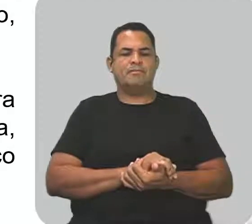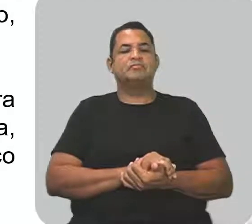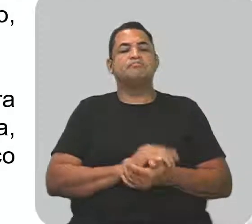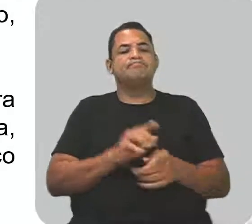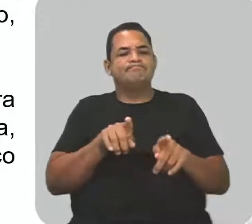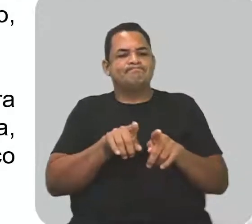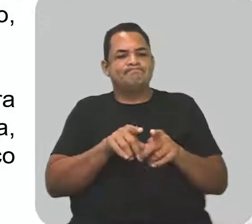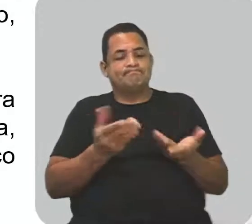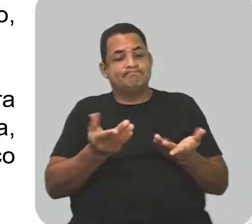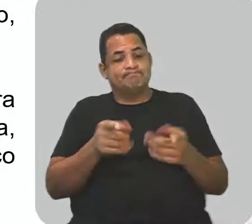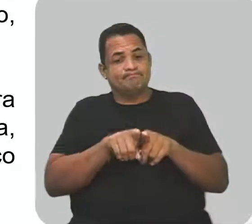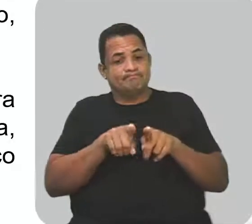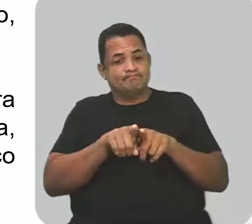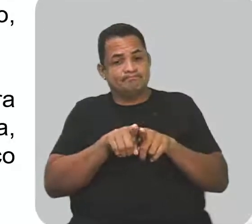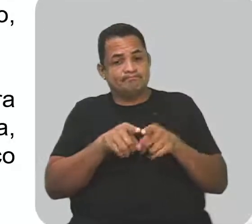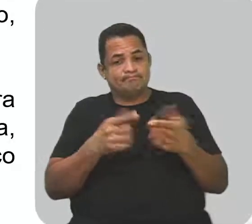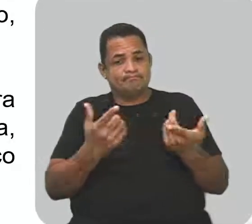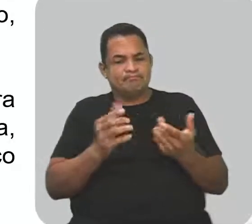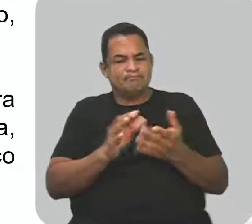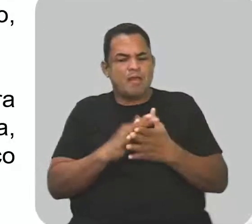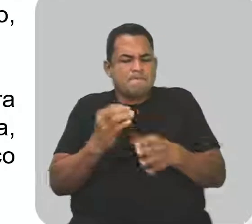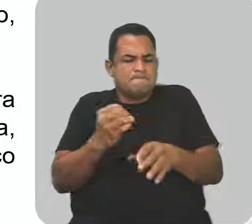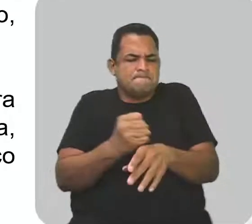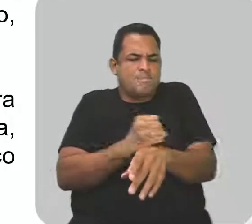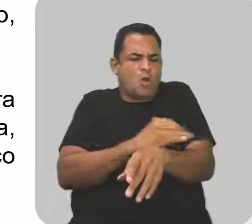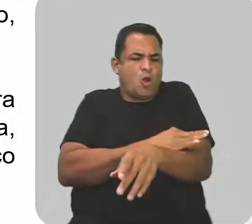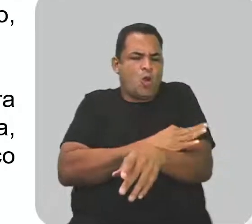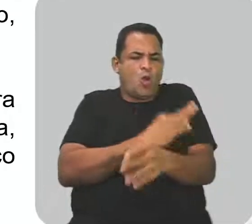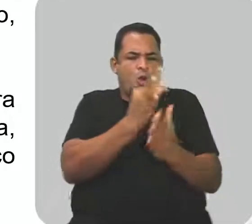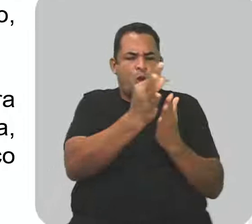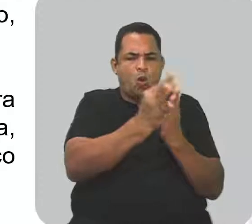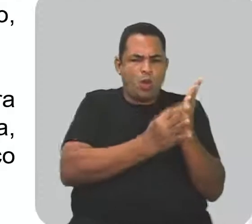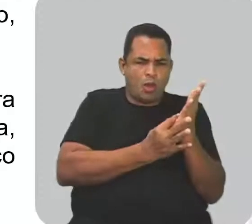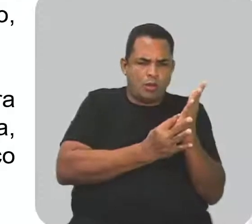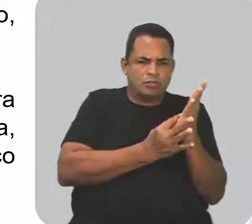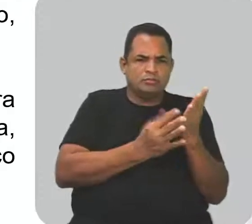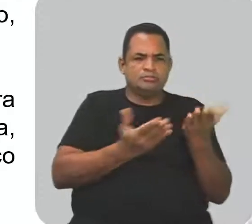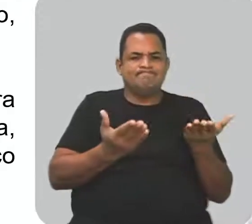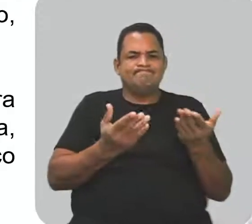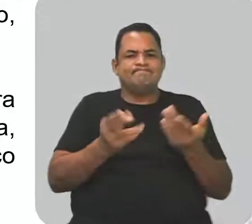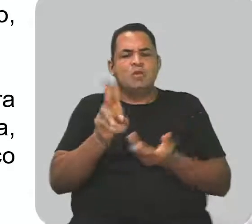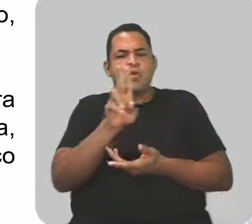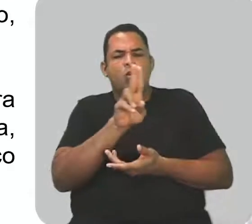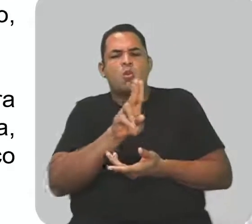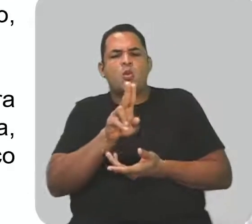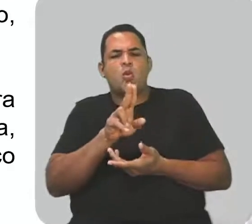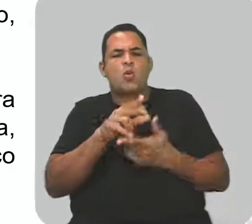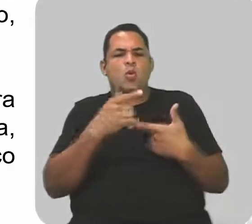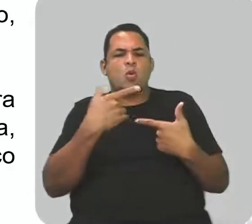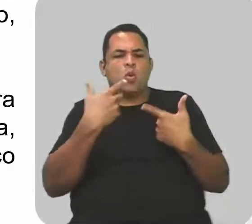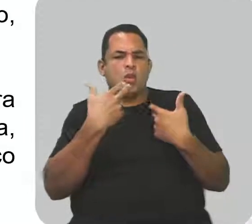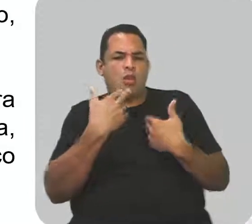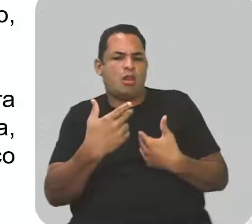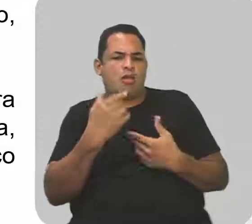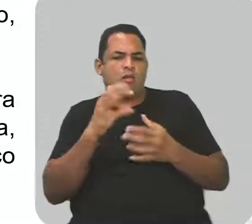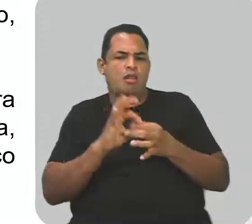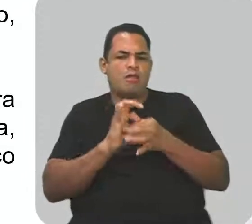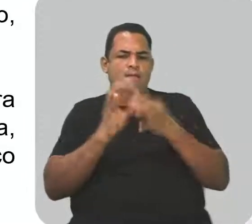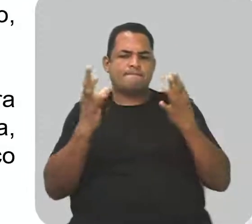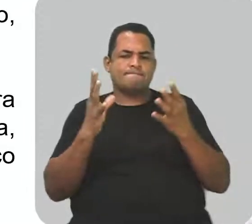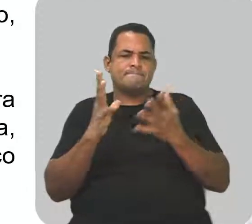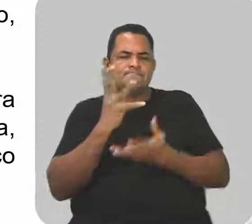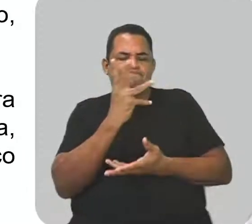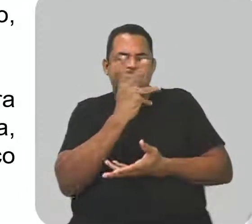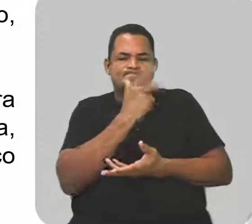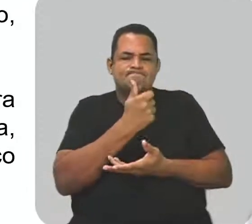Também... É aquele que pretende emocionar e que, para isso, emprega a língua com liberdade e